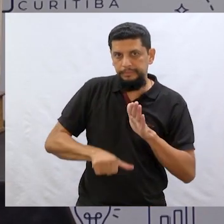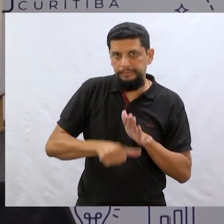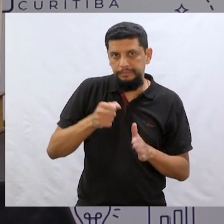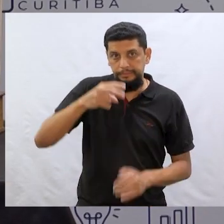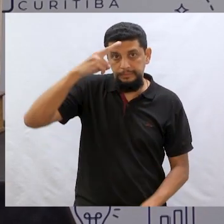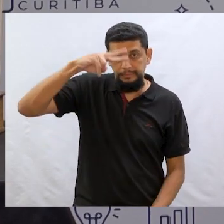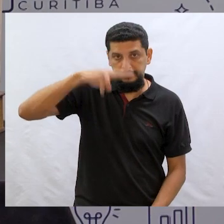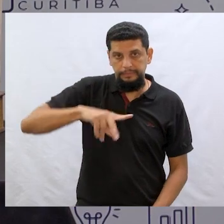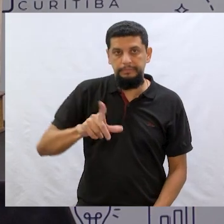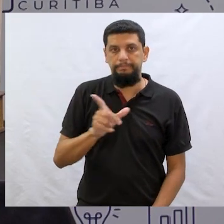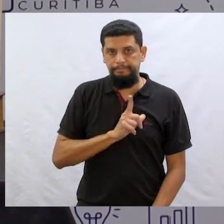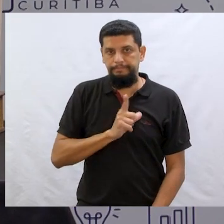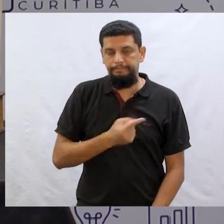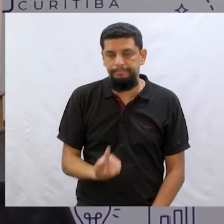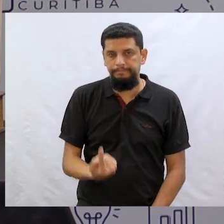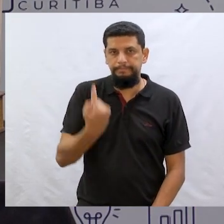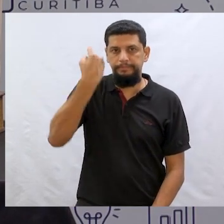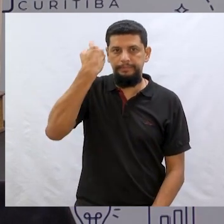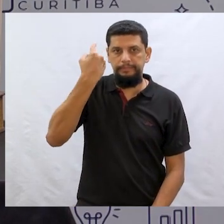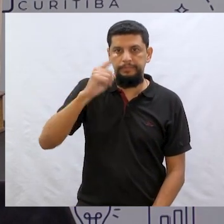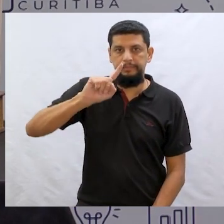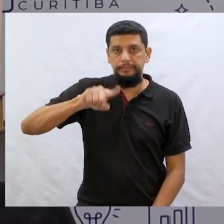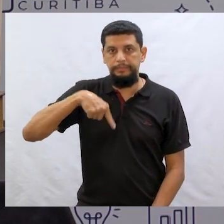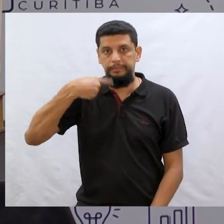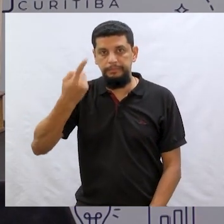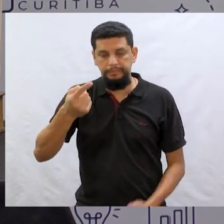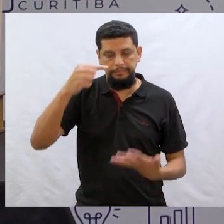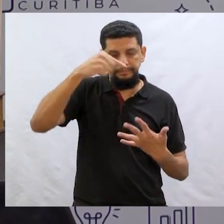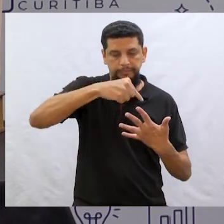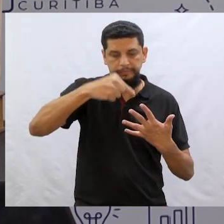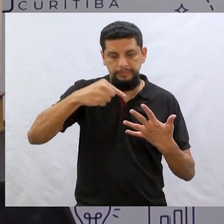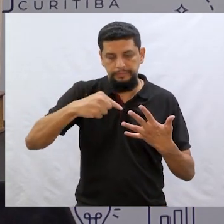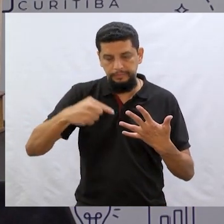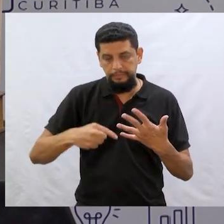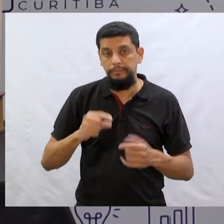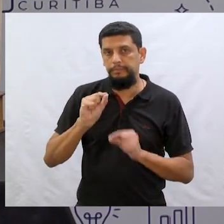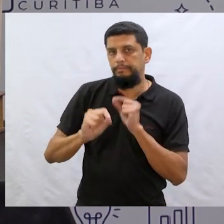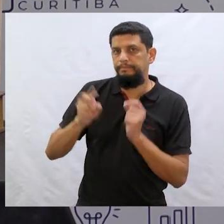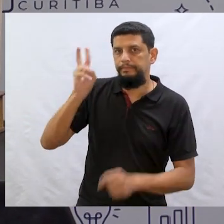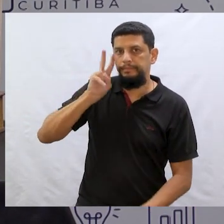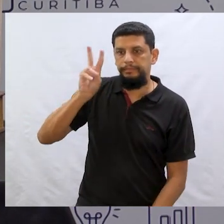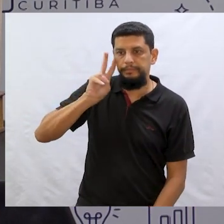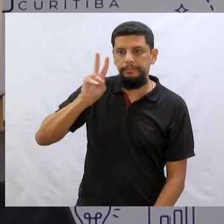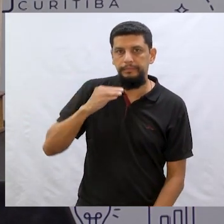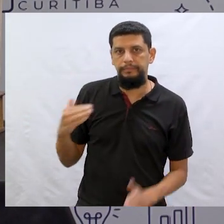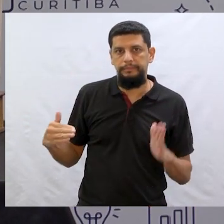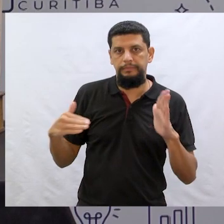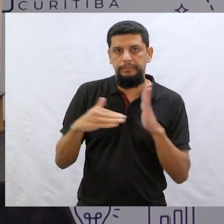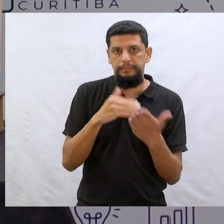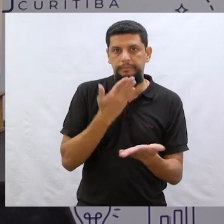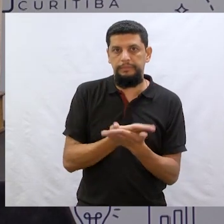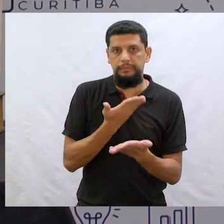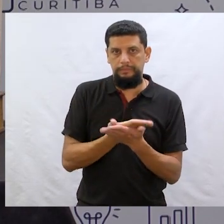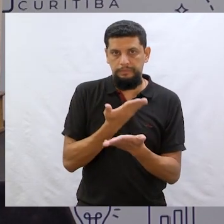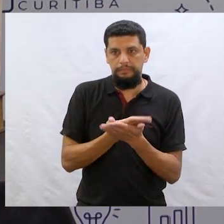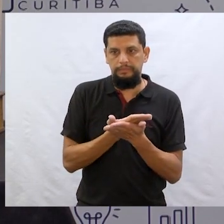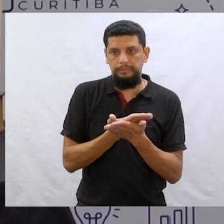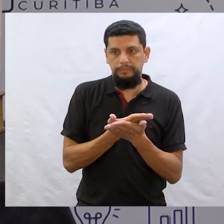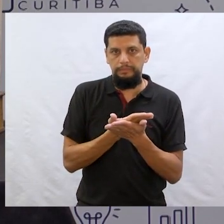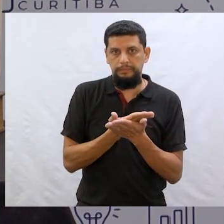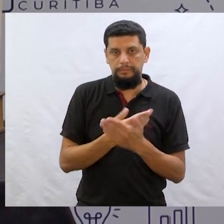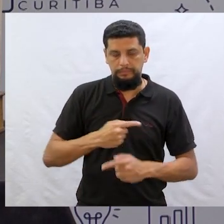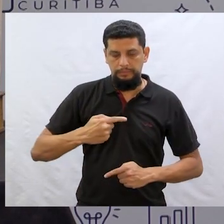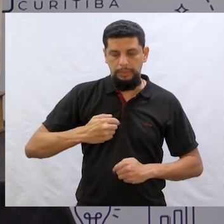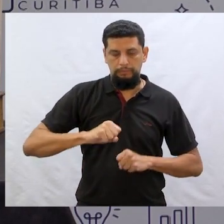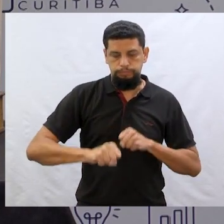Então, foi a primeira história que nós tivemos juntos. Ótimo. E o outro elemento que está aí, quem lembra? Foi a nossa última aula. Foi